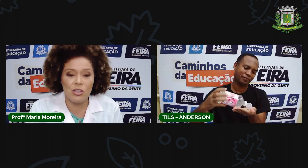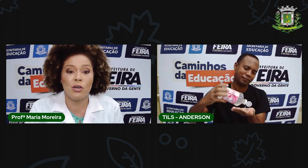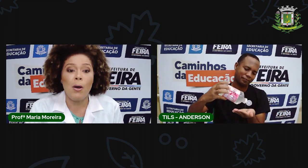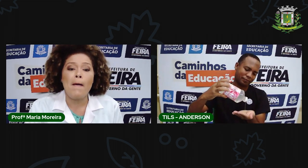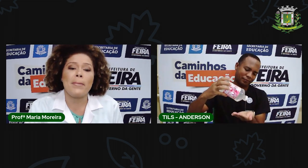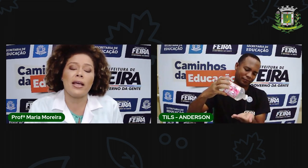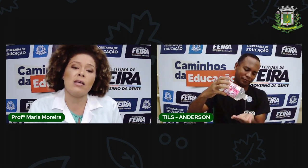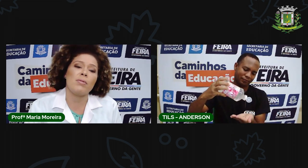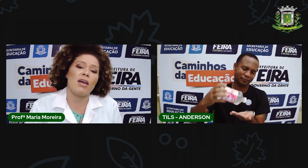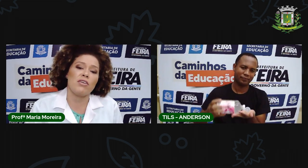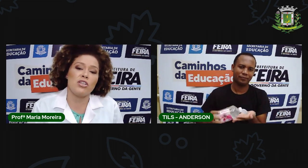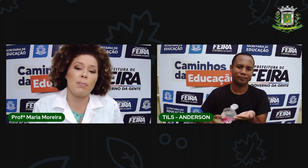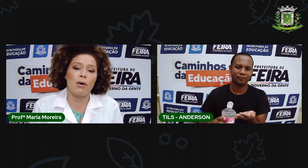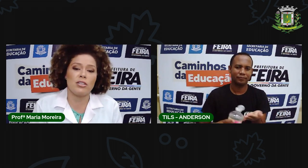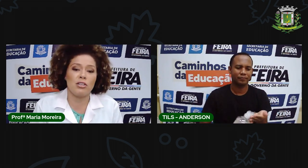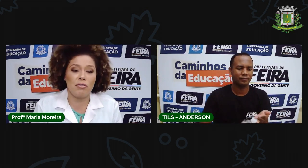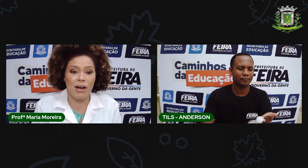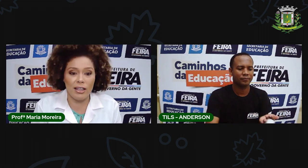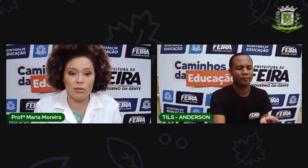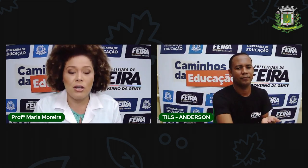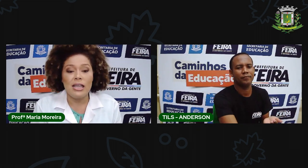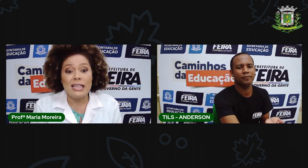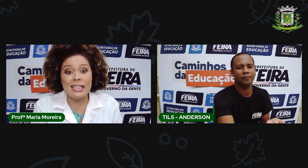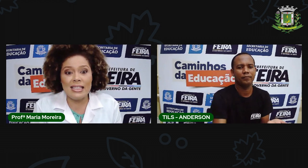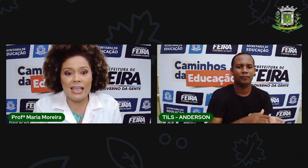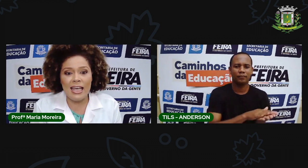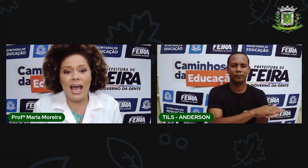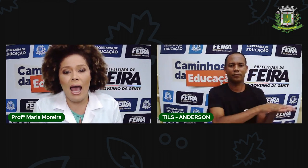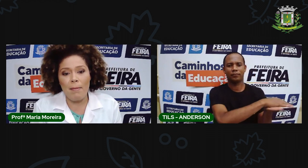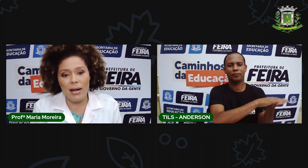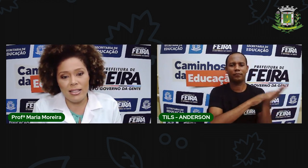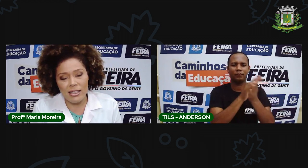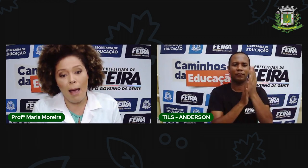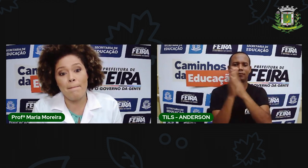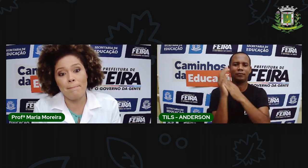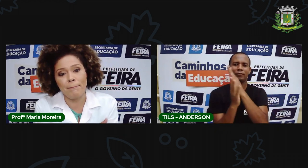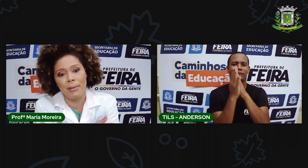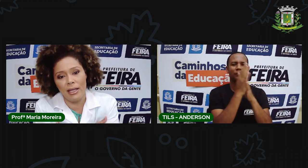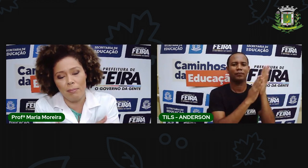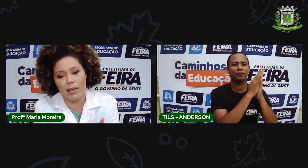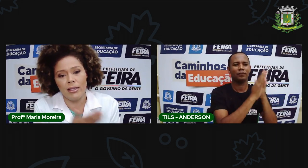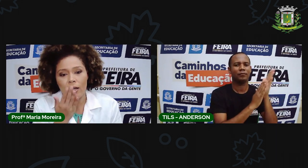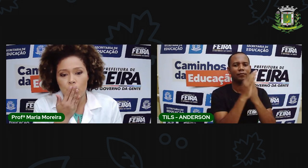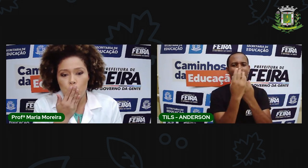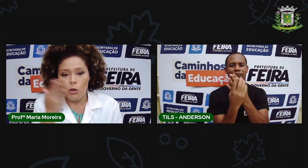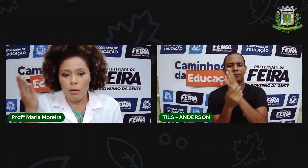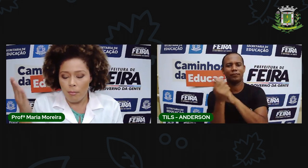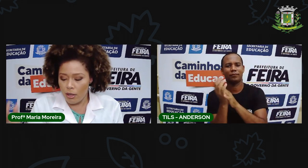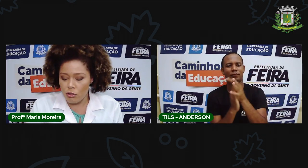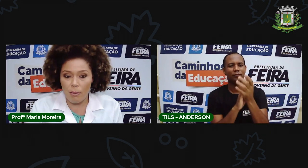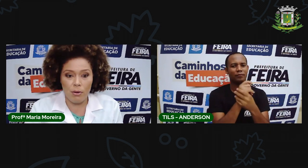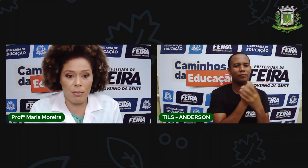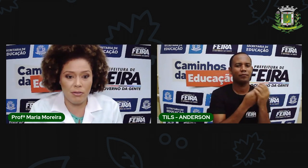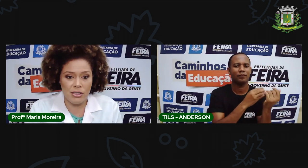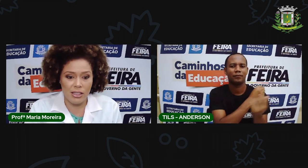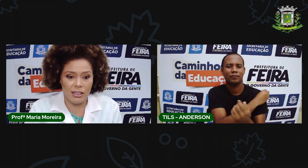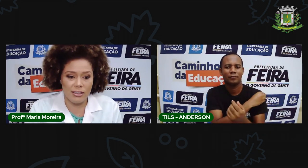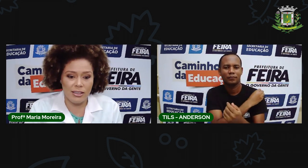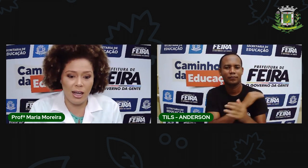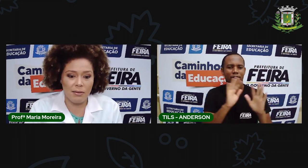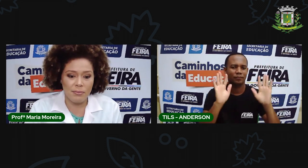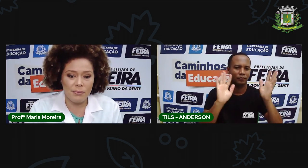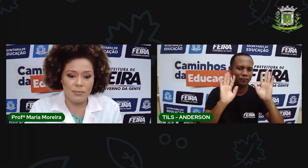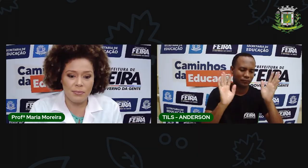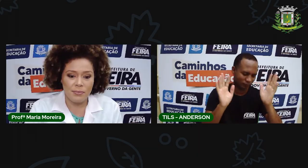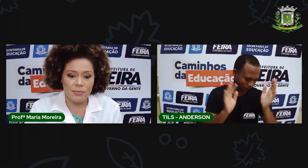direitinho, pra que em breve a gente possa, de fato, se abraçar, sem afetar. Beijo da própria você,